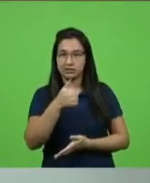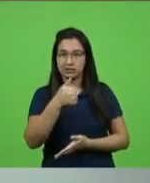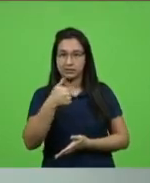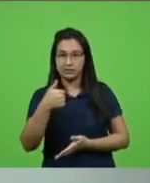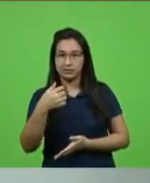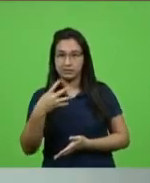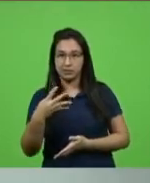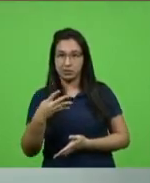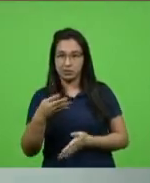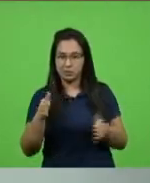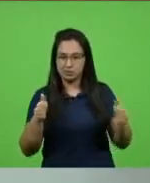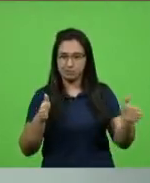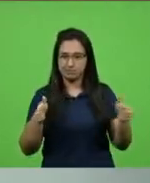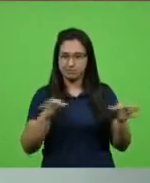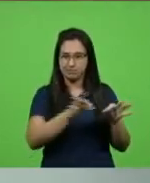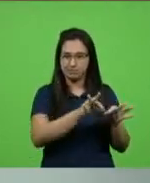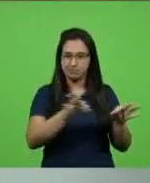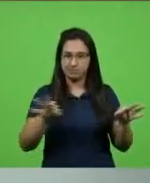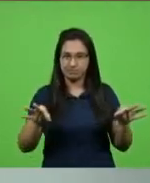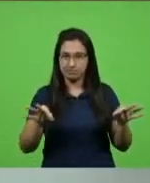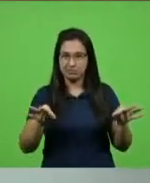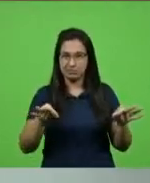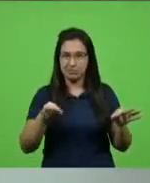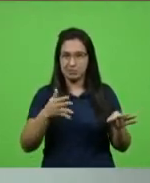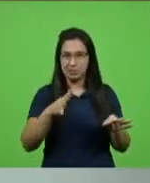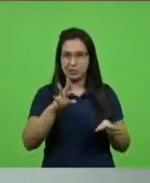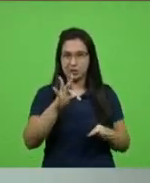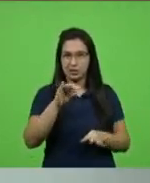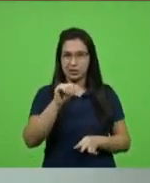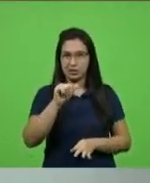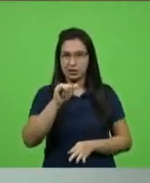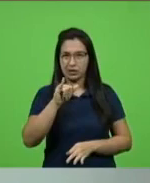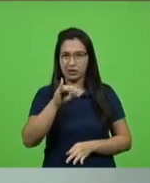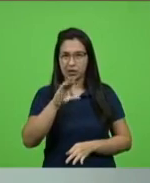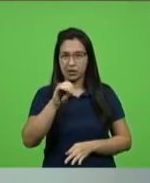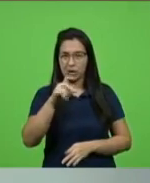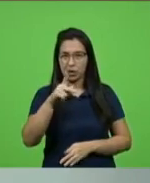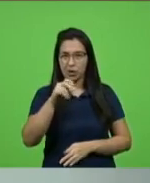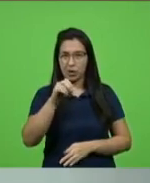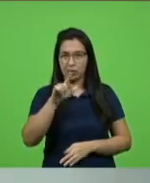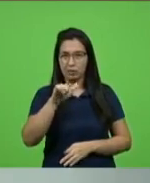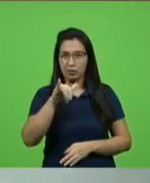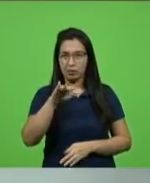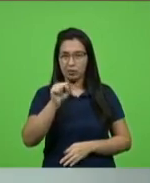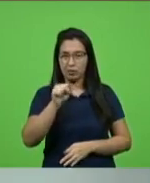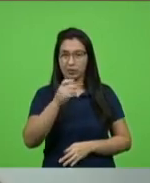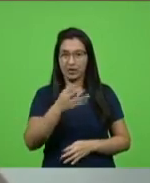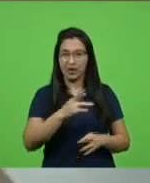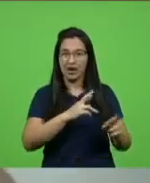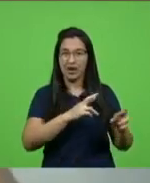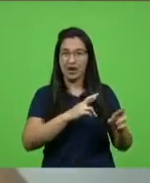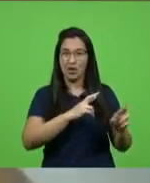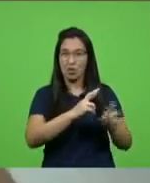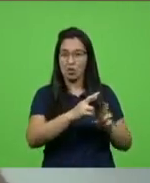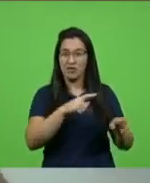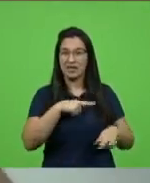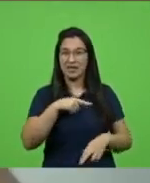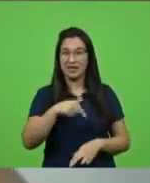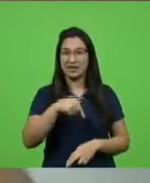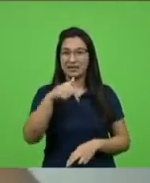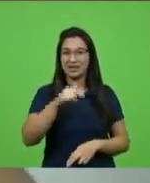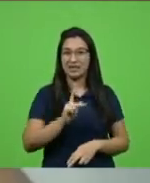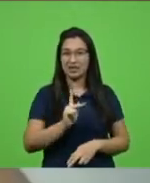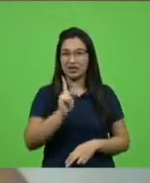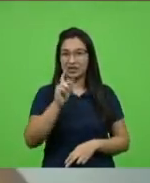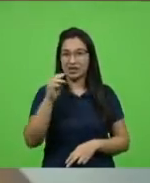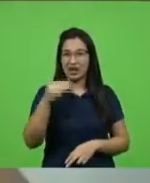trecho próximo de Itaiópolis é uma rodovia que tem lá sete quilômetros aproximadamente em petição